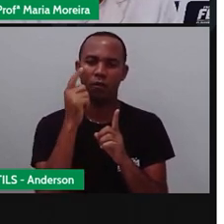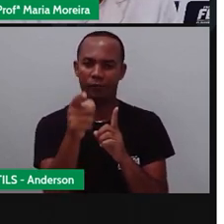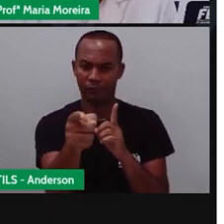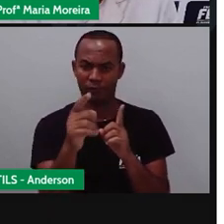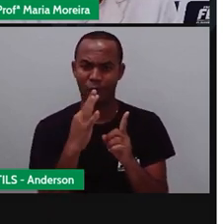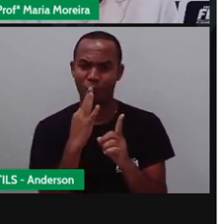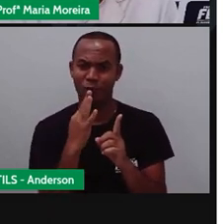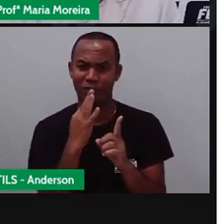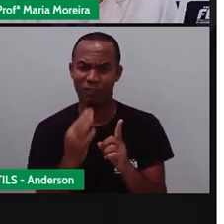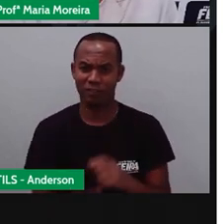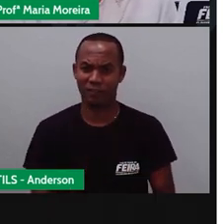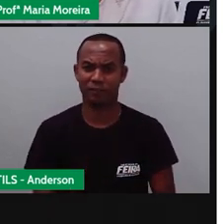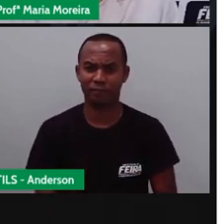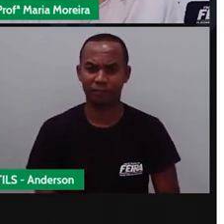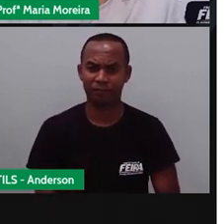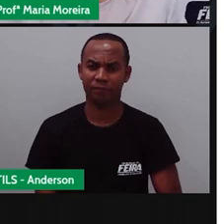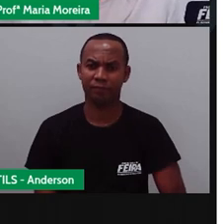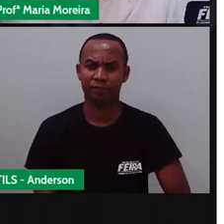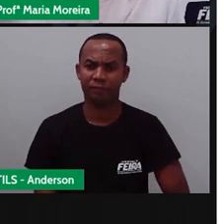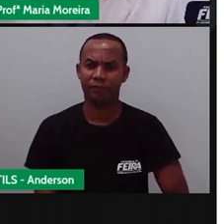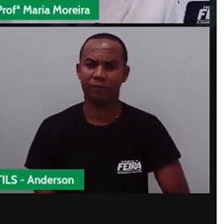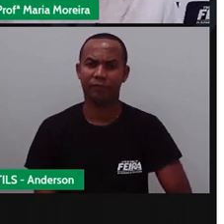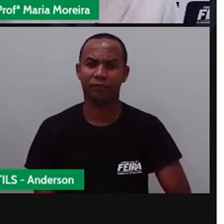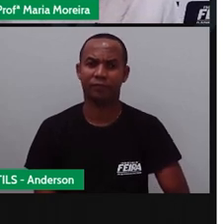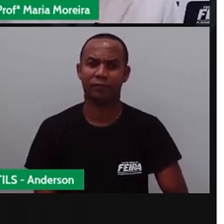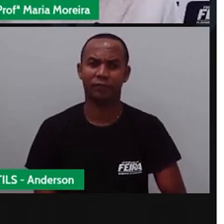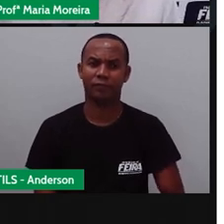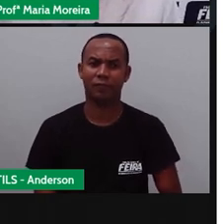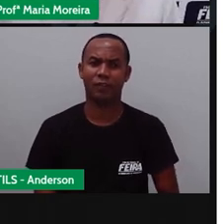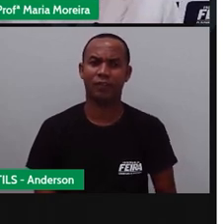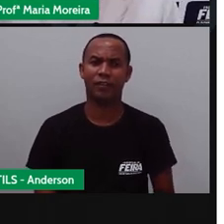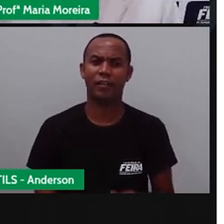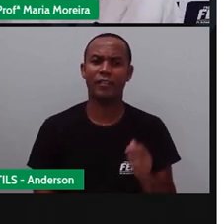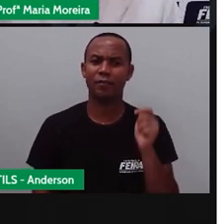frente, tá vendo? Que é onde fica o maquinista. Cor que faz trem.